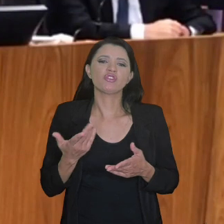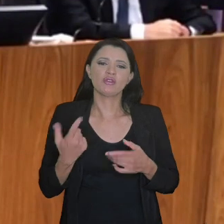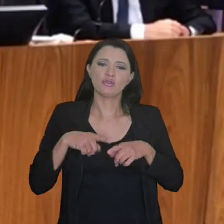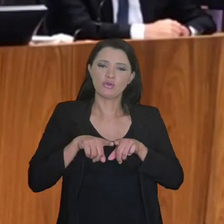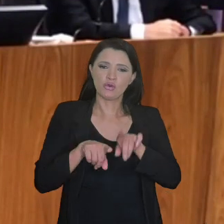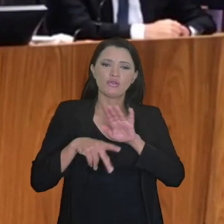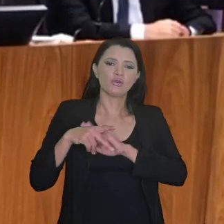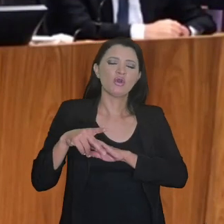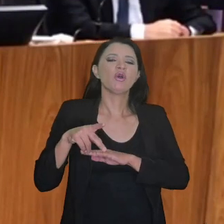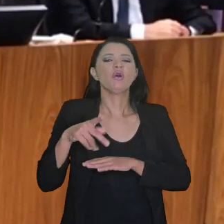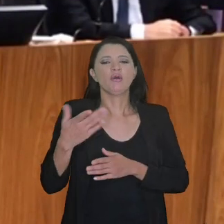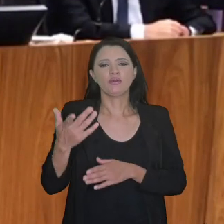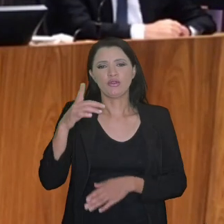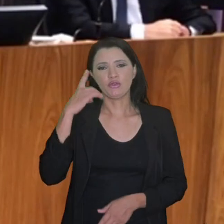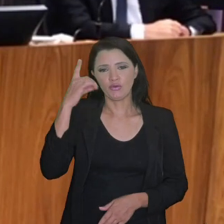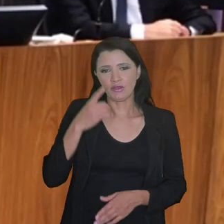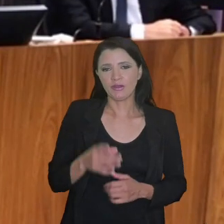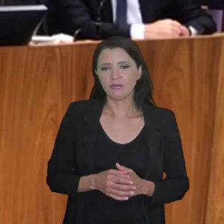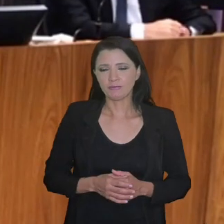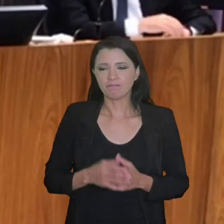sócio do VAR de Advogados.